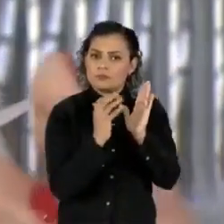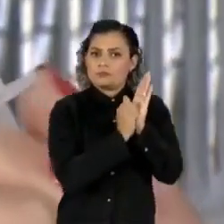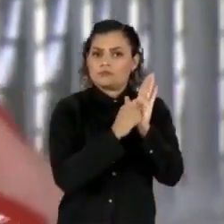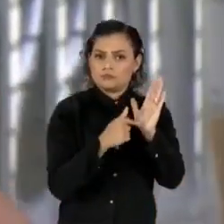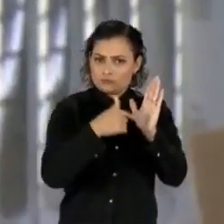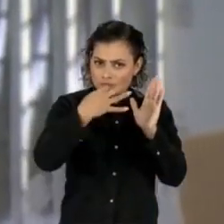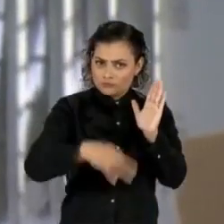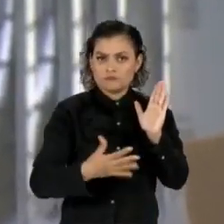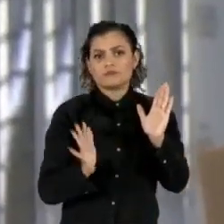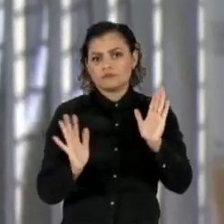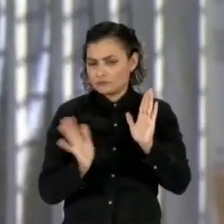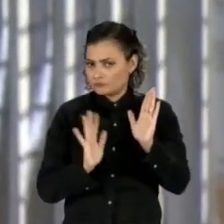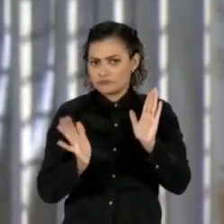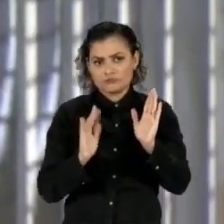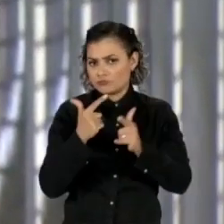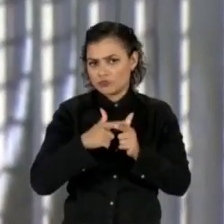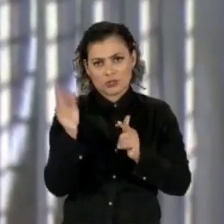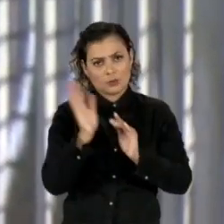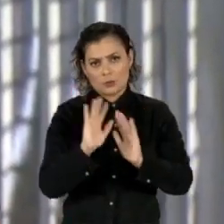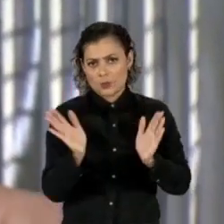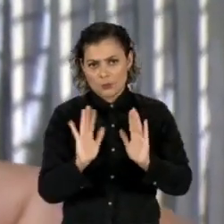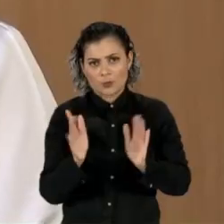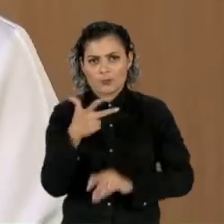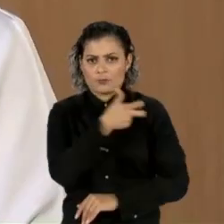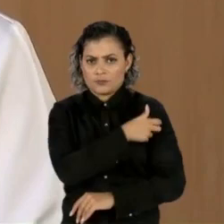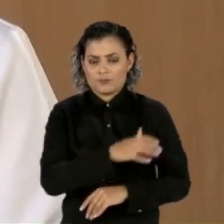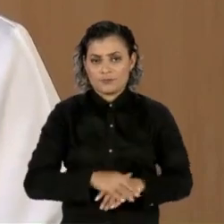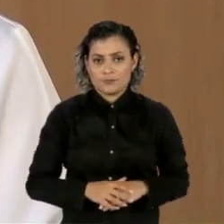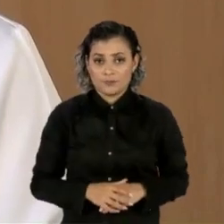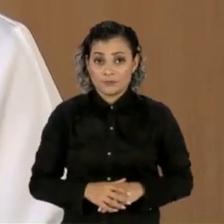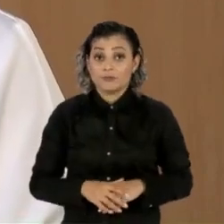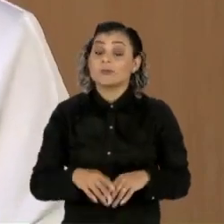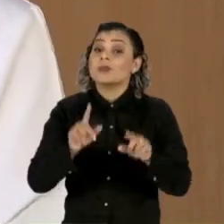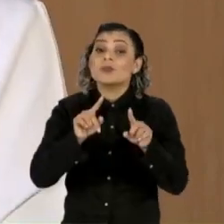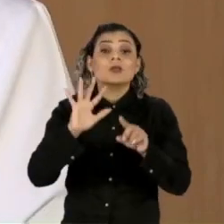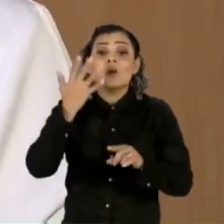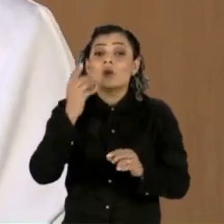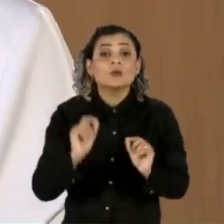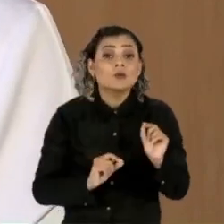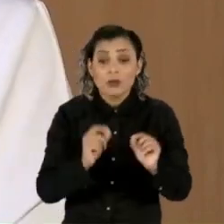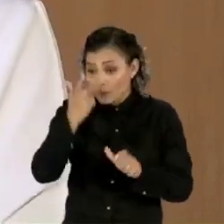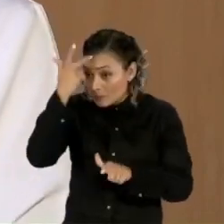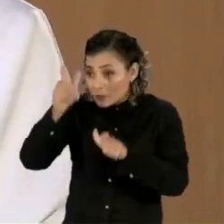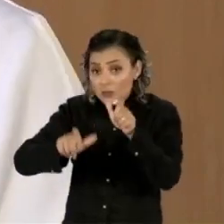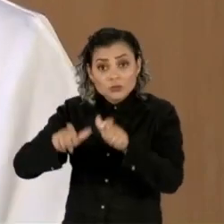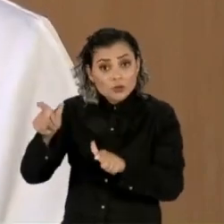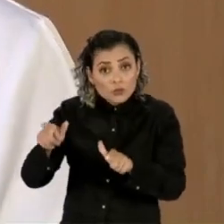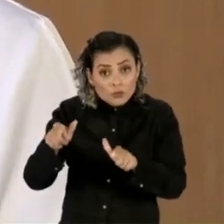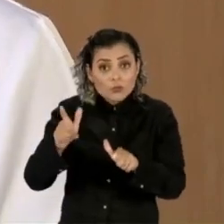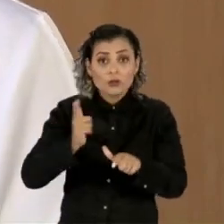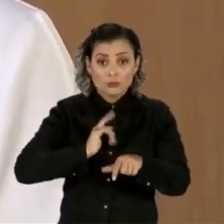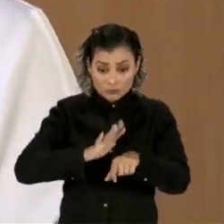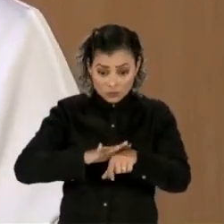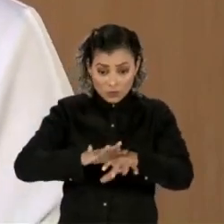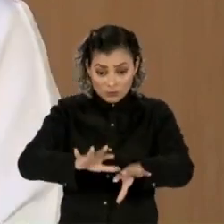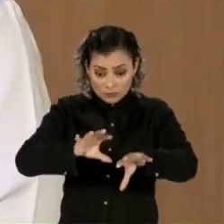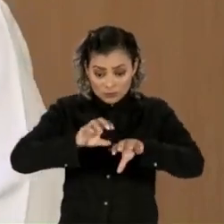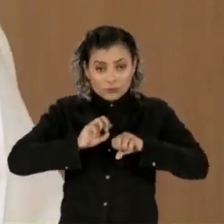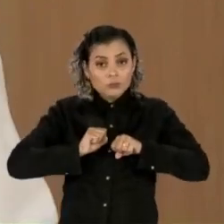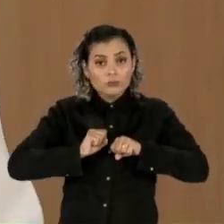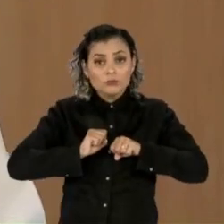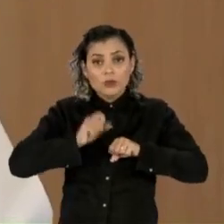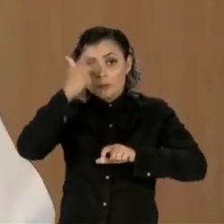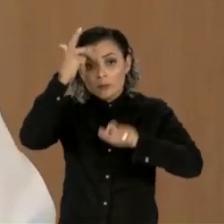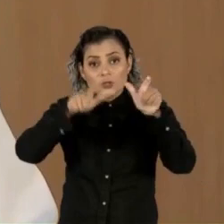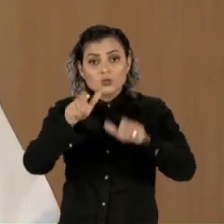adequado da dose aplicada e essa situação será avaliada. O que está ocorrendo é que as pessoas que estão tendo a doença são as pessoas que